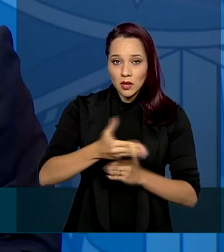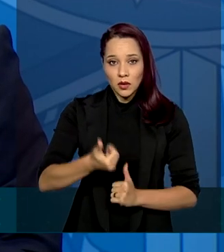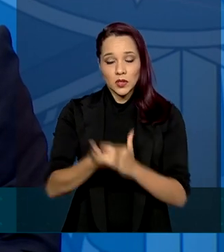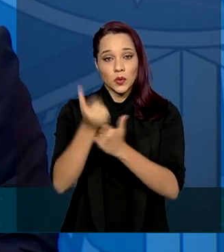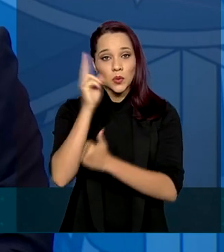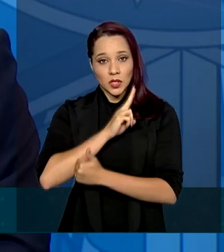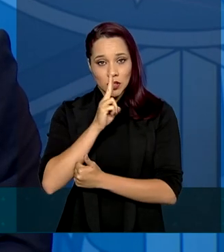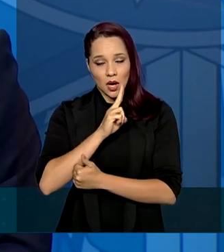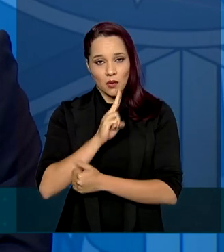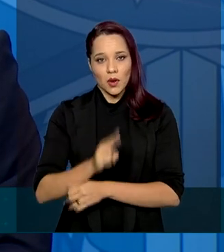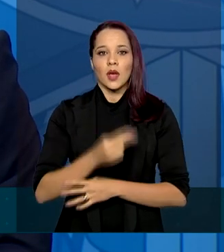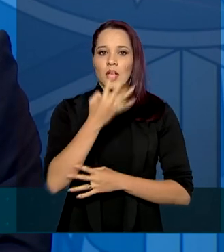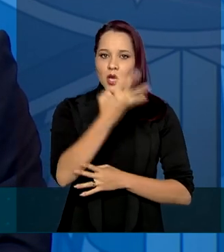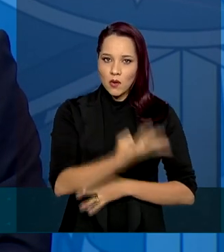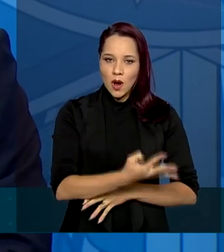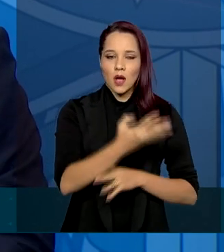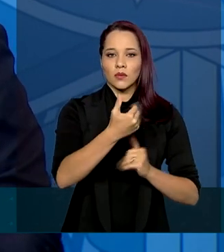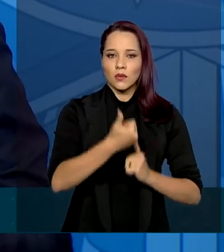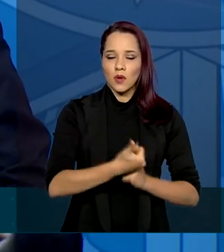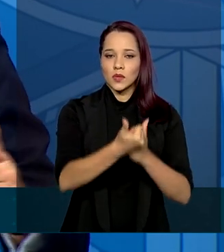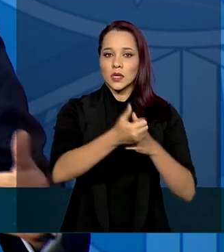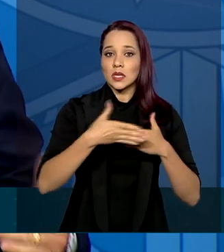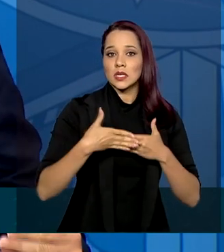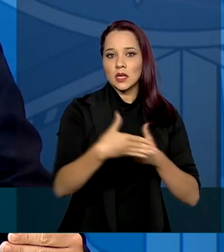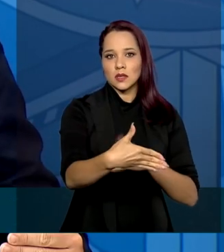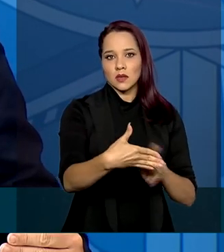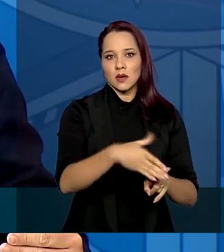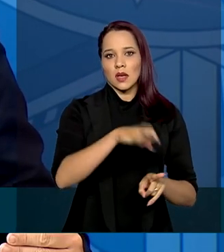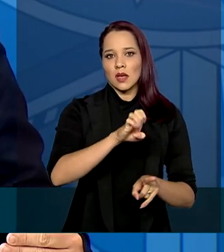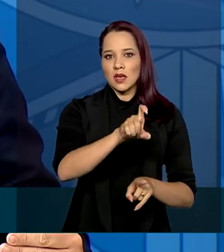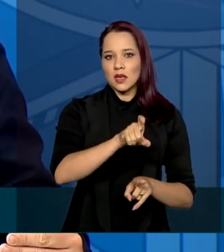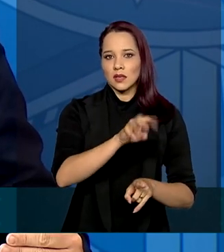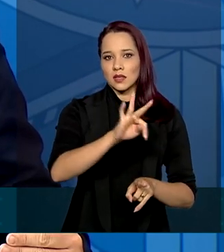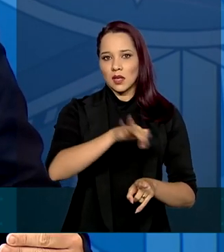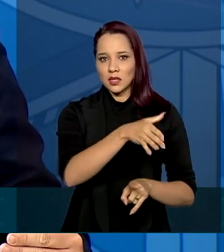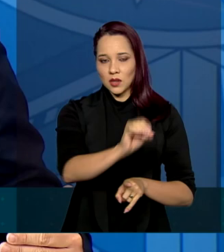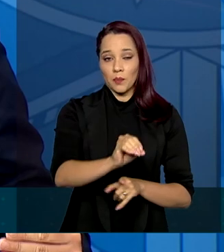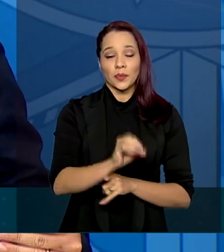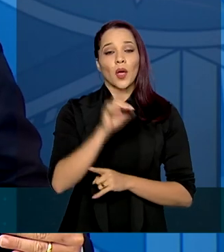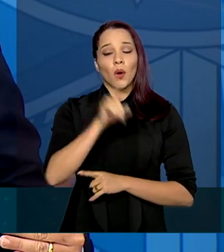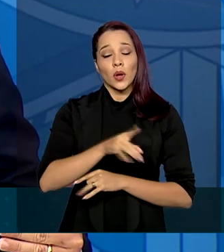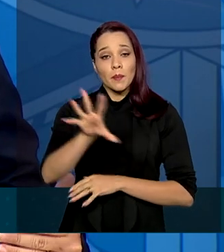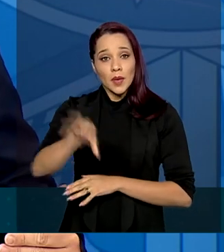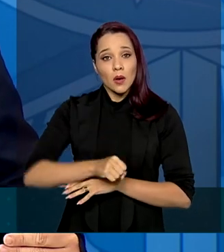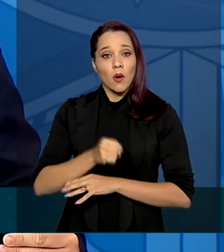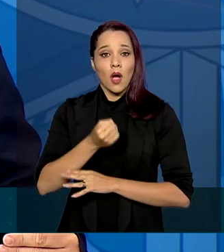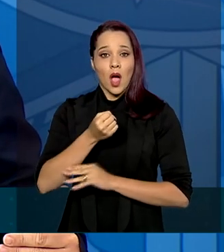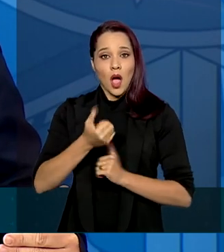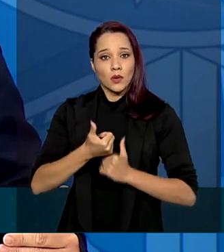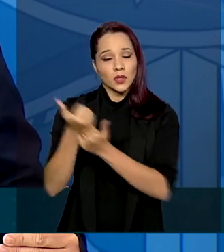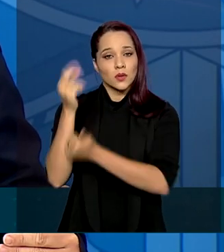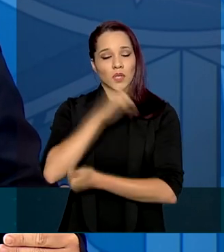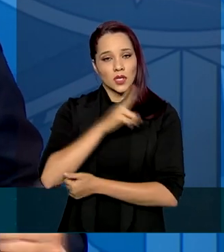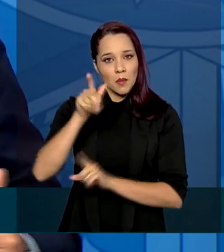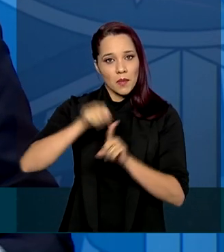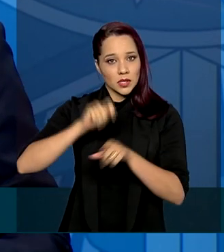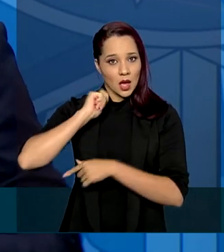emergencial e quatro do auxílio extensão. Aqueles que receberam o auxílio emergencial em abril,